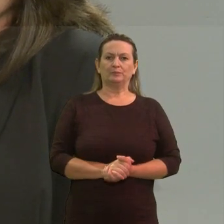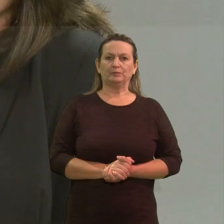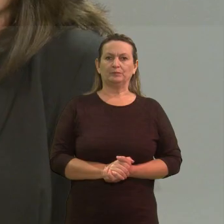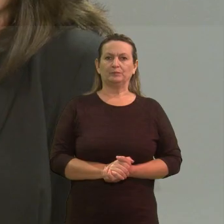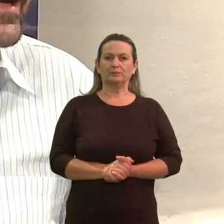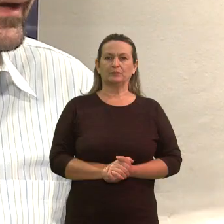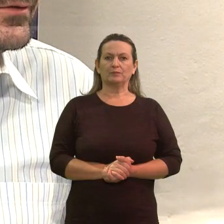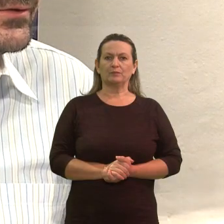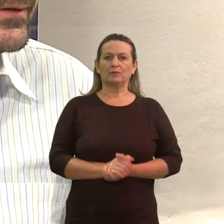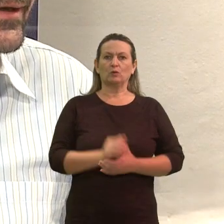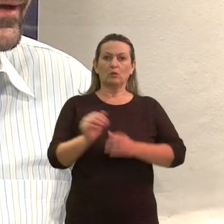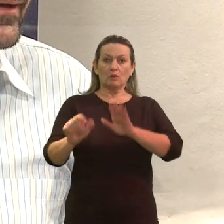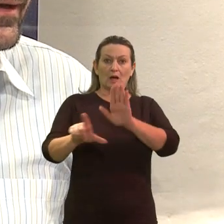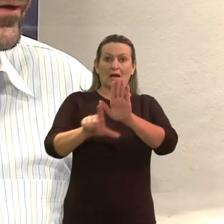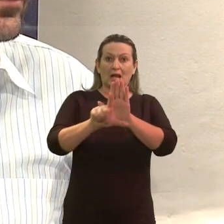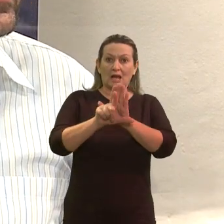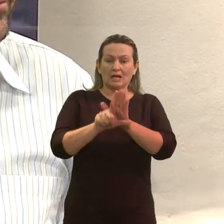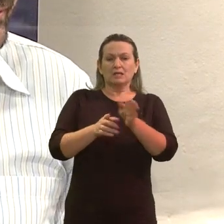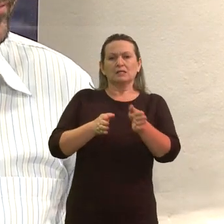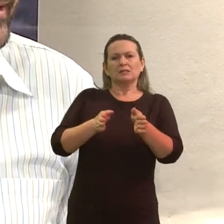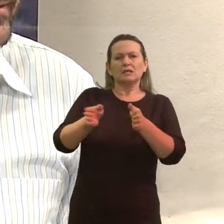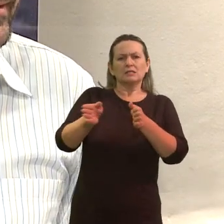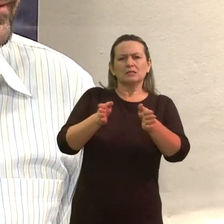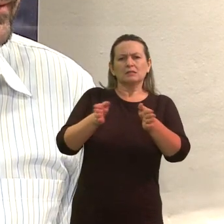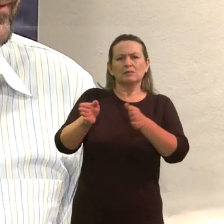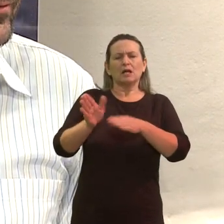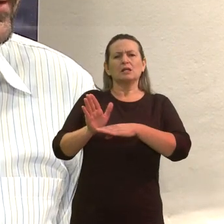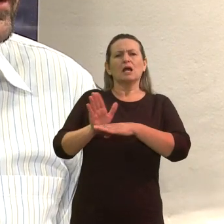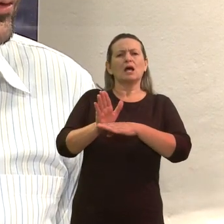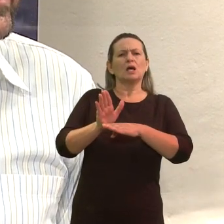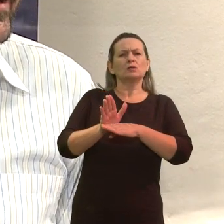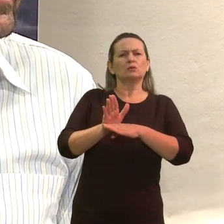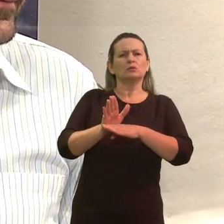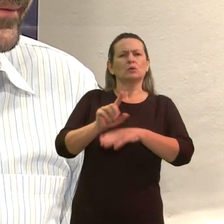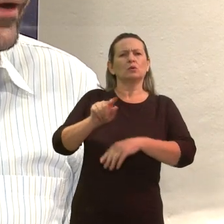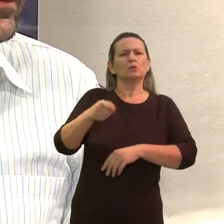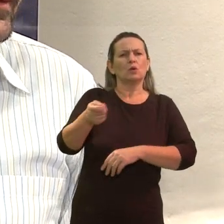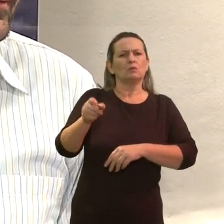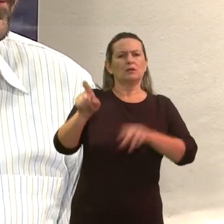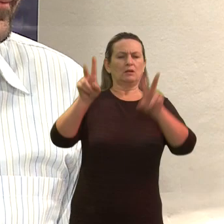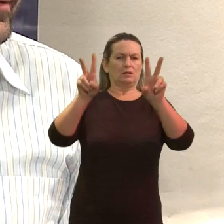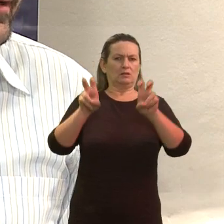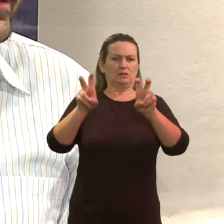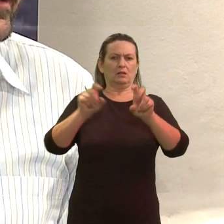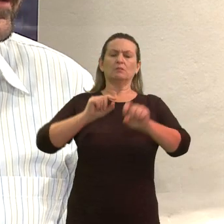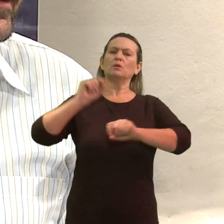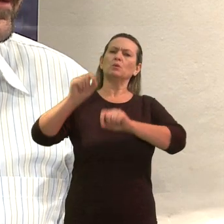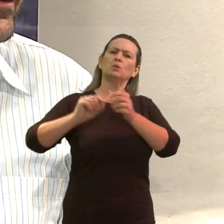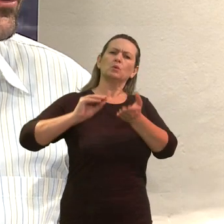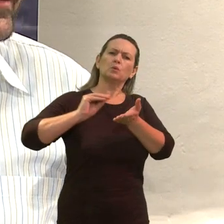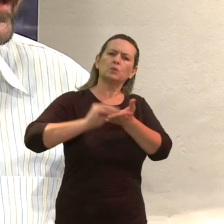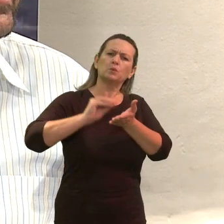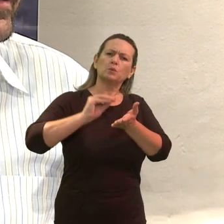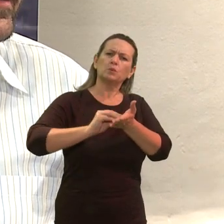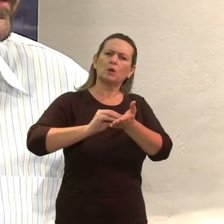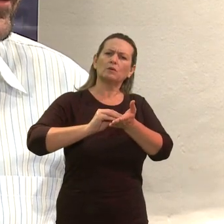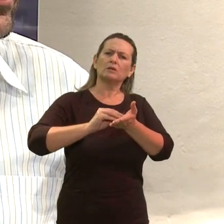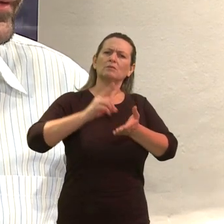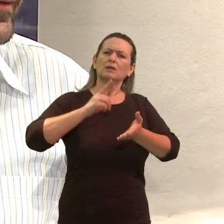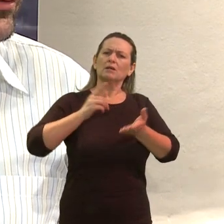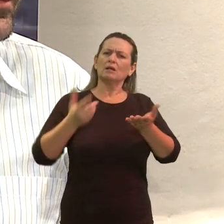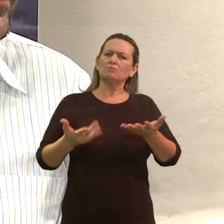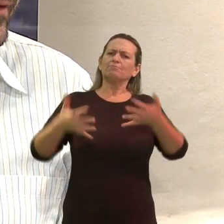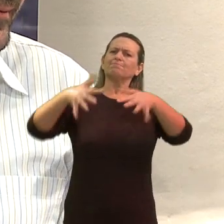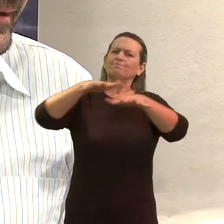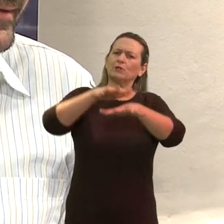acessibilidade, ela contribuiu para essa questão? E o que ainda falta para que a gente tenha essa